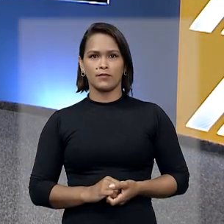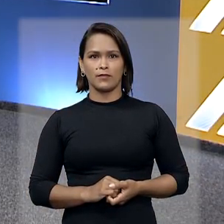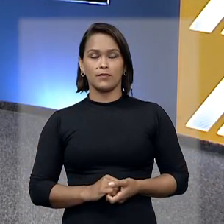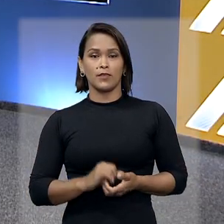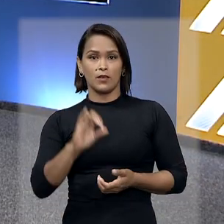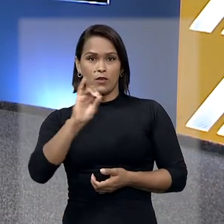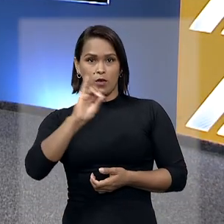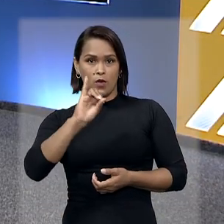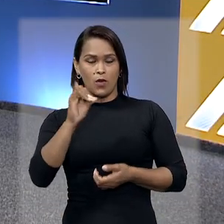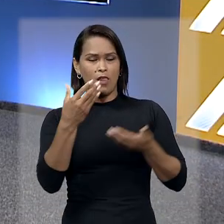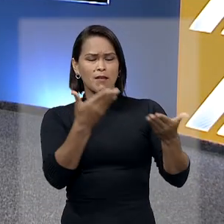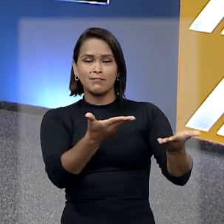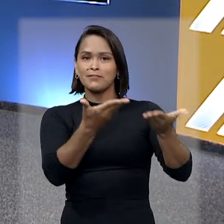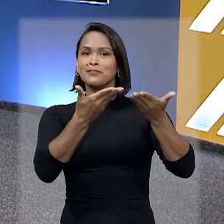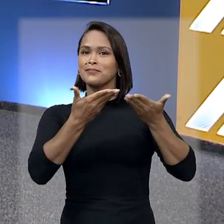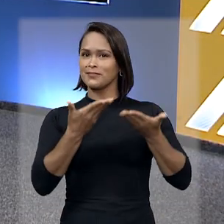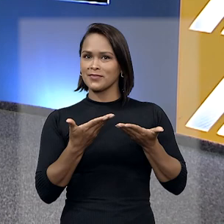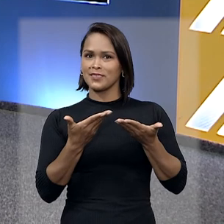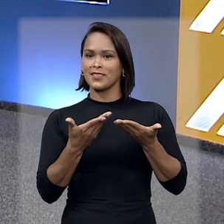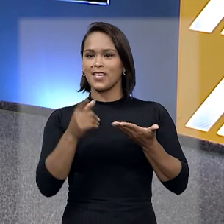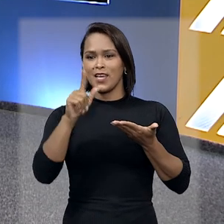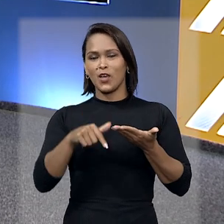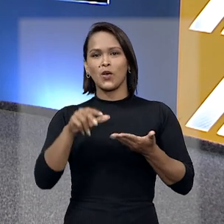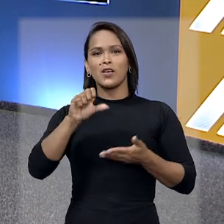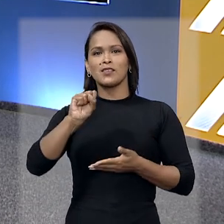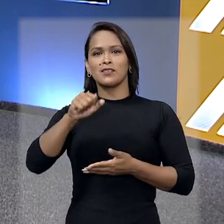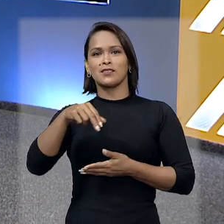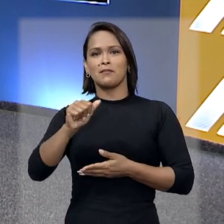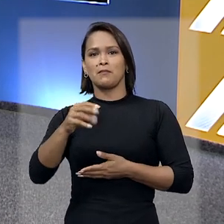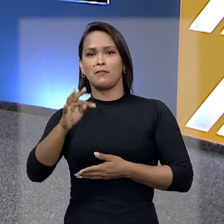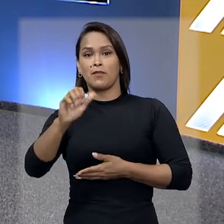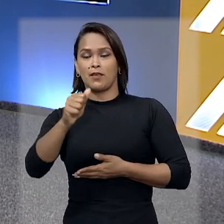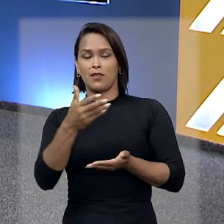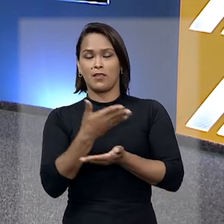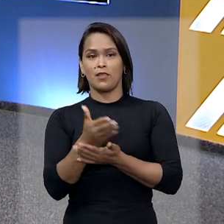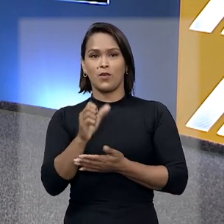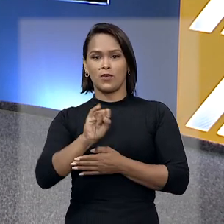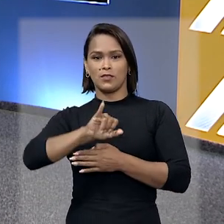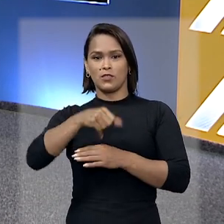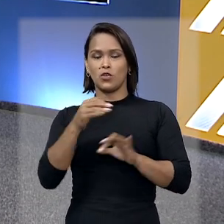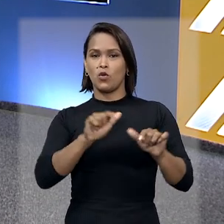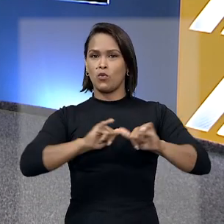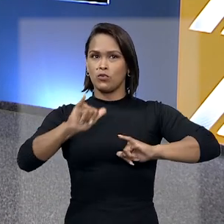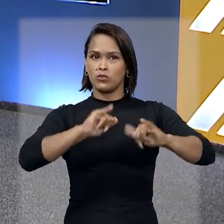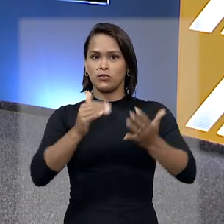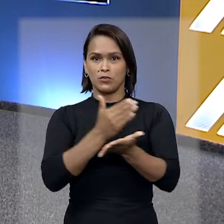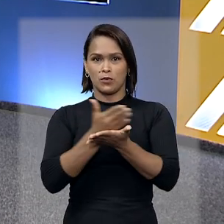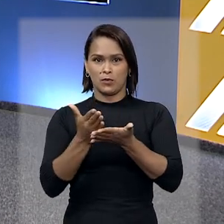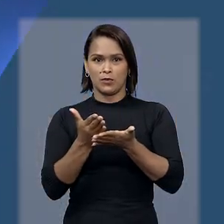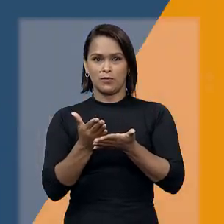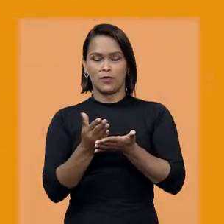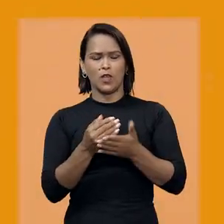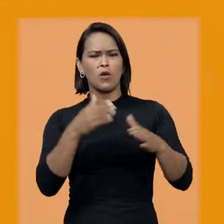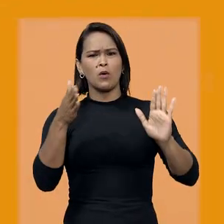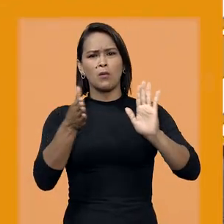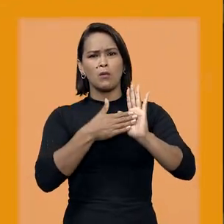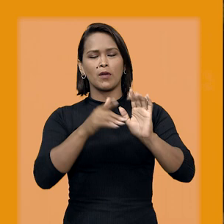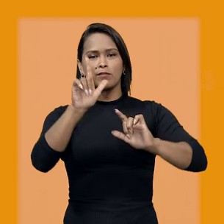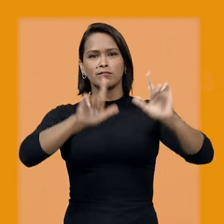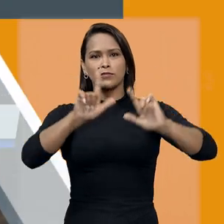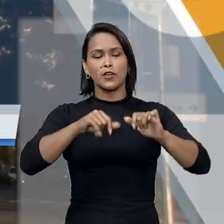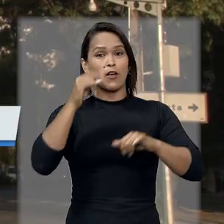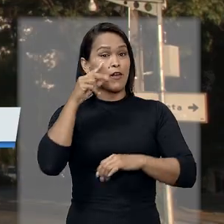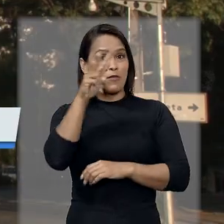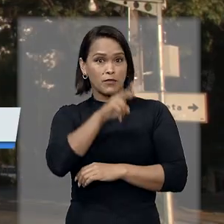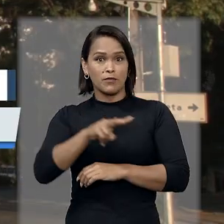Olá, seja muito bem-vindo. Eu sou Samanta Pessanha e o STJ Notícias está no ar. No programa de hoje você